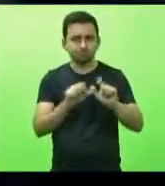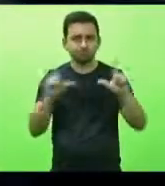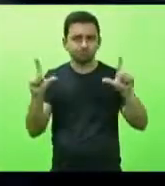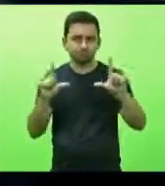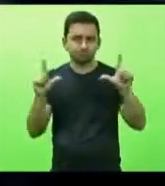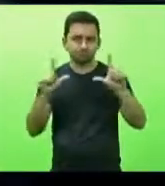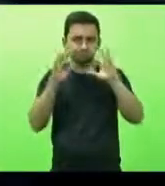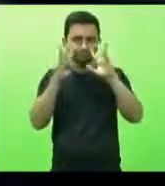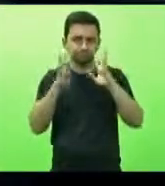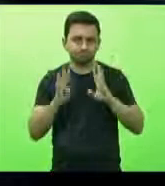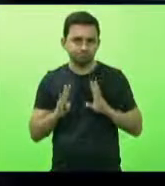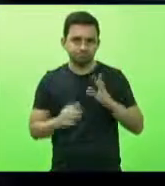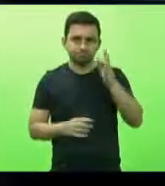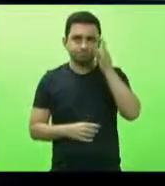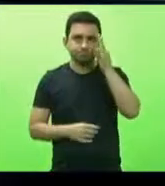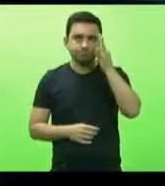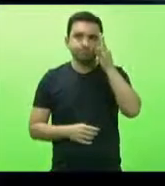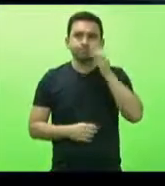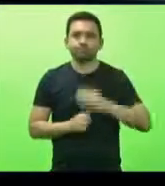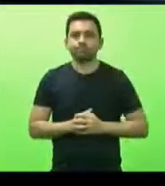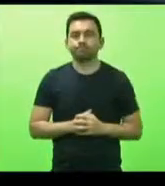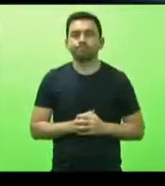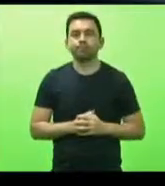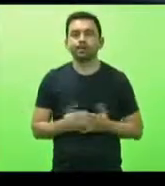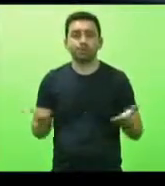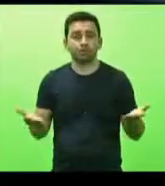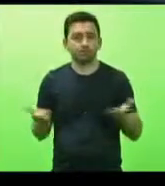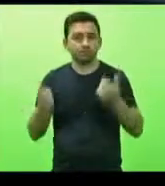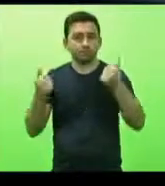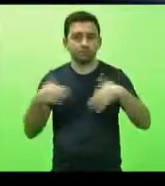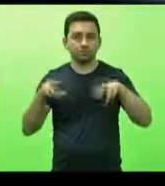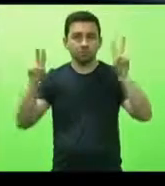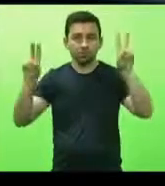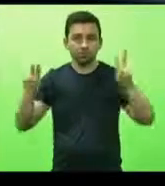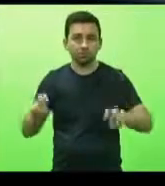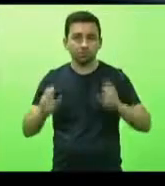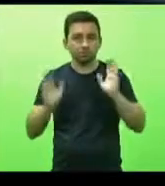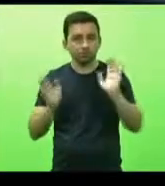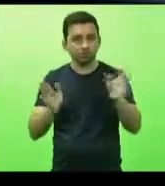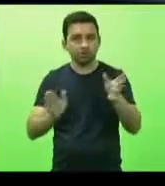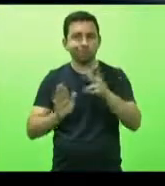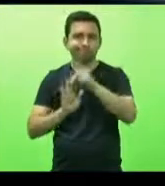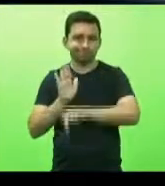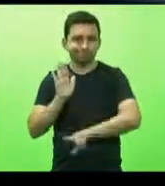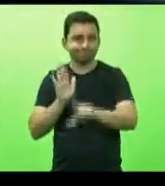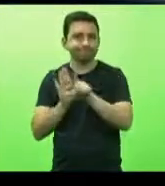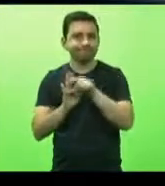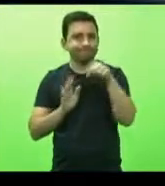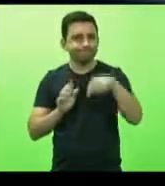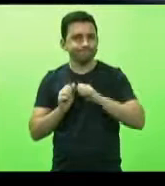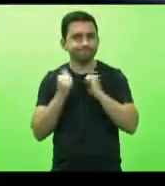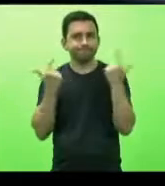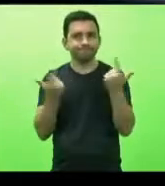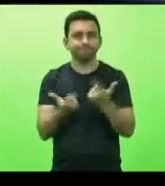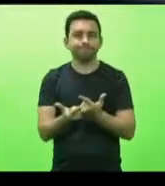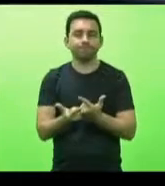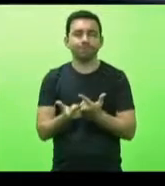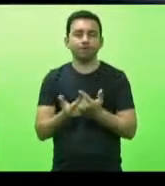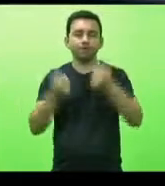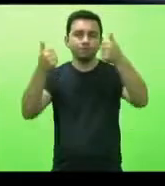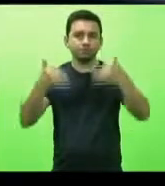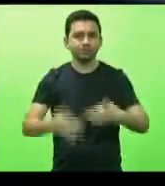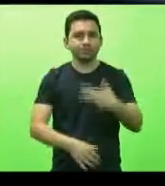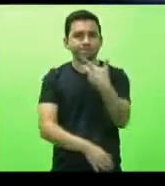Quero tratar de um tema que nós protocolamos um projeto de lei nesta casa, que trata exatamente da